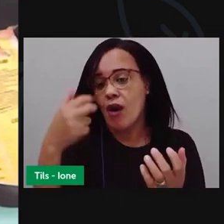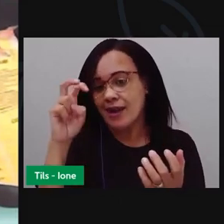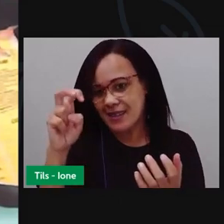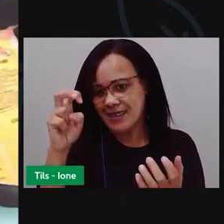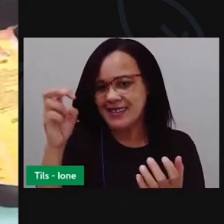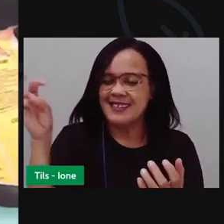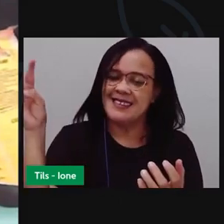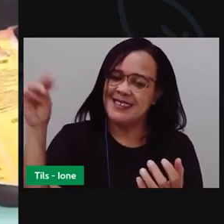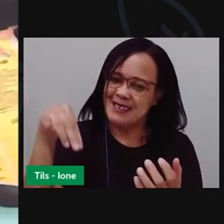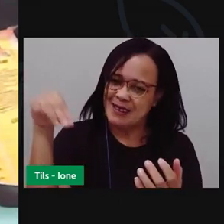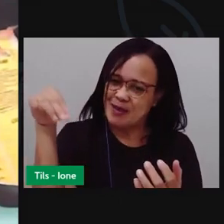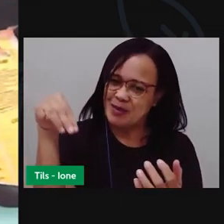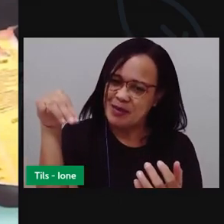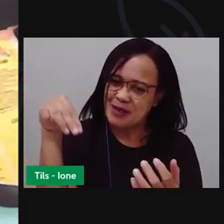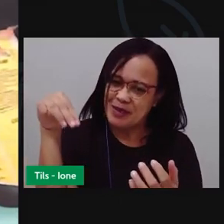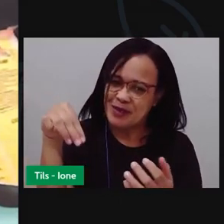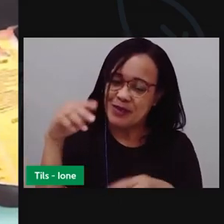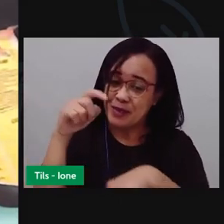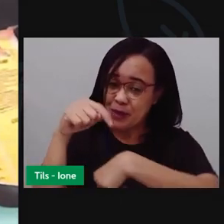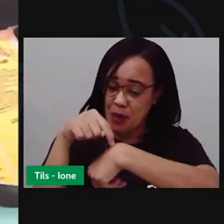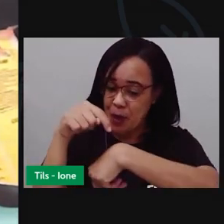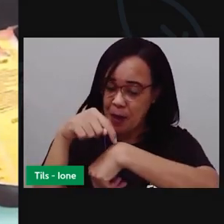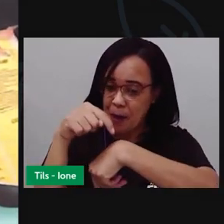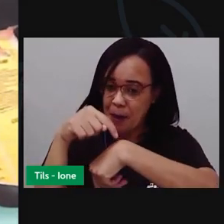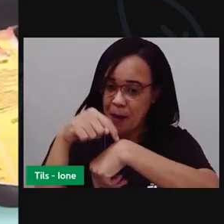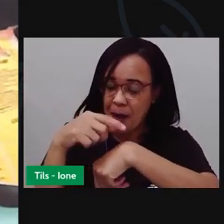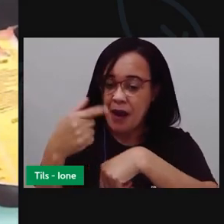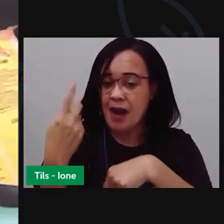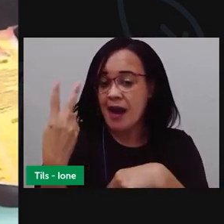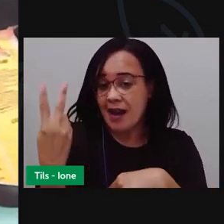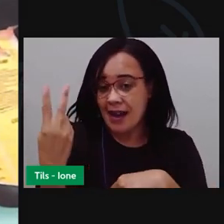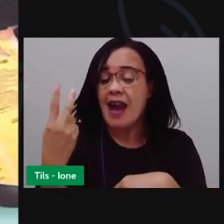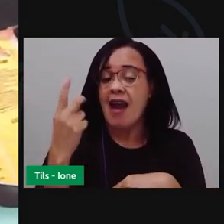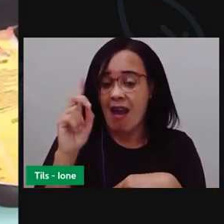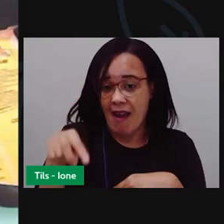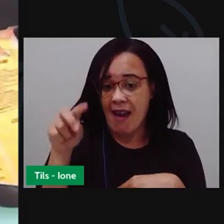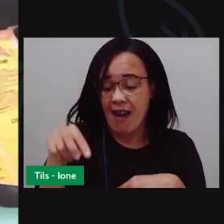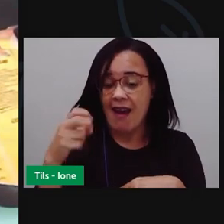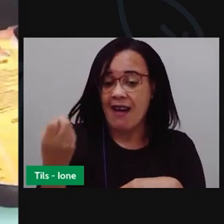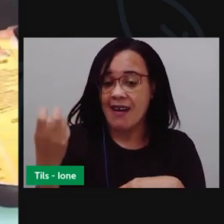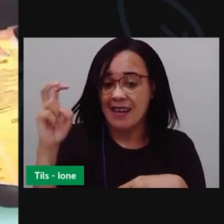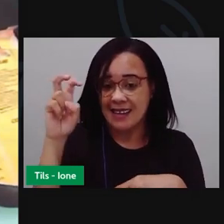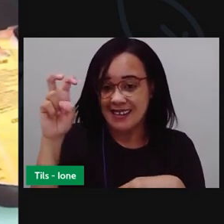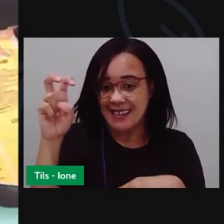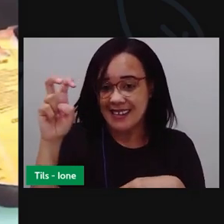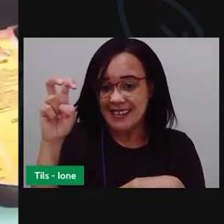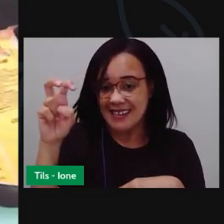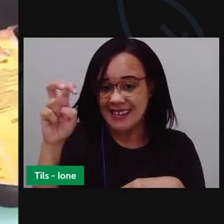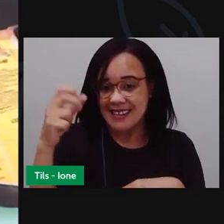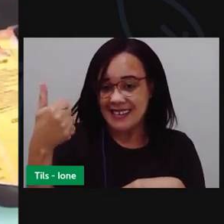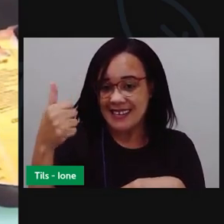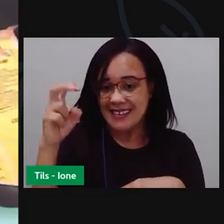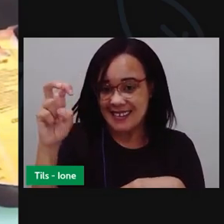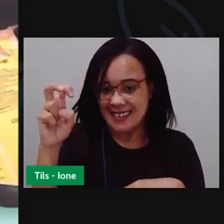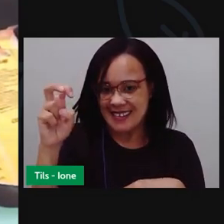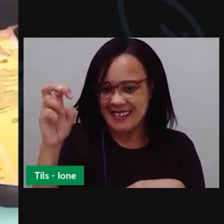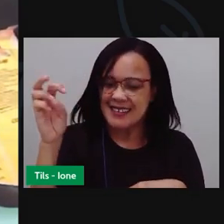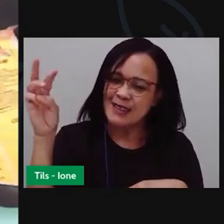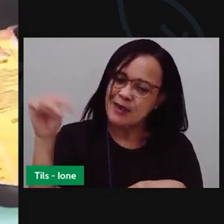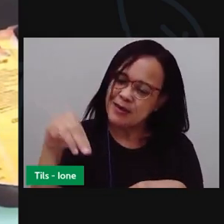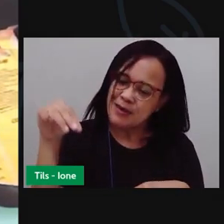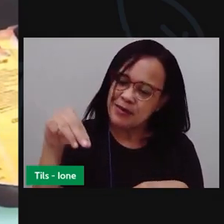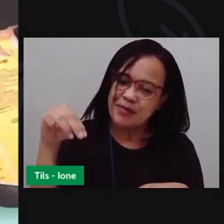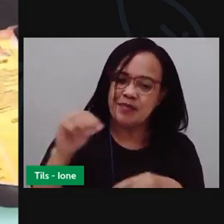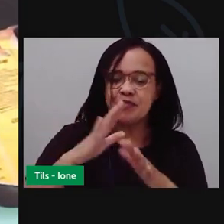vou olhar aqui, ó, no meu relógio, contar 15 minutos e vou deixar o cuscuz